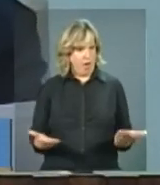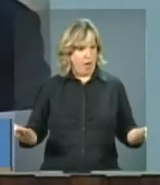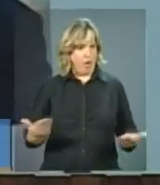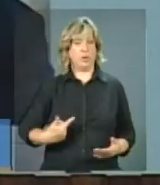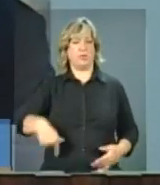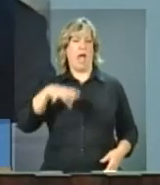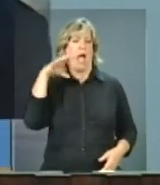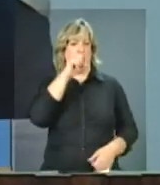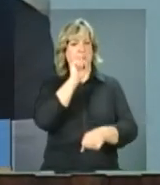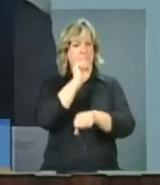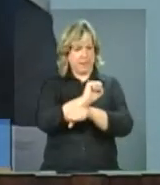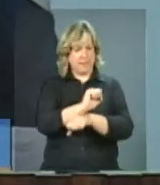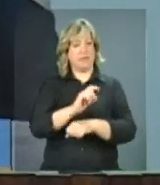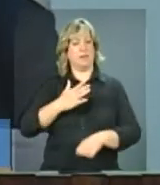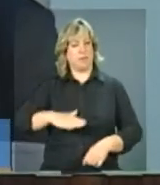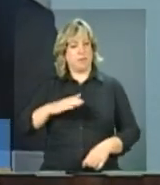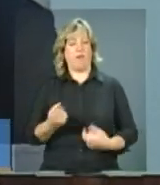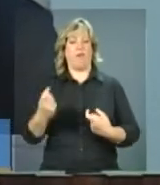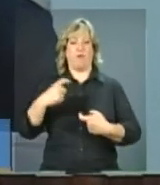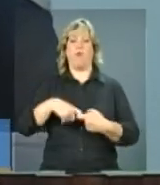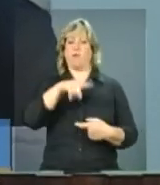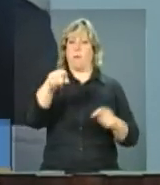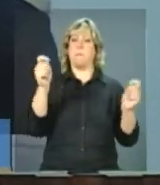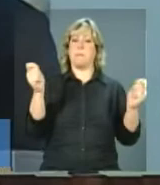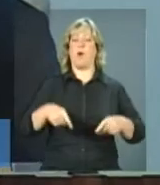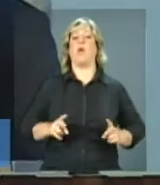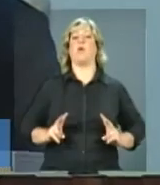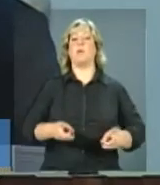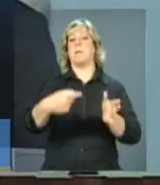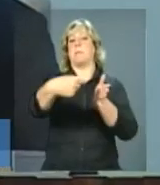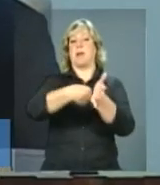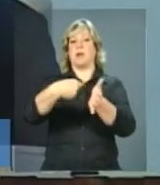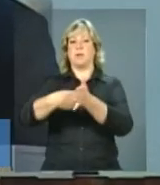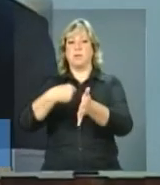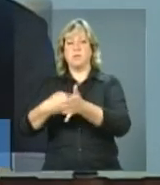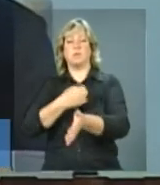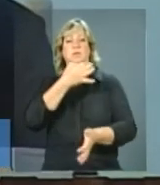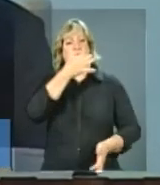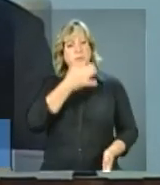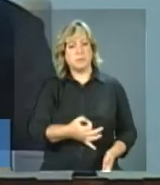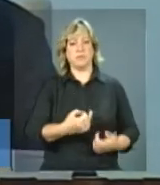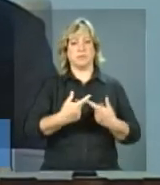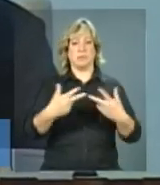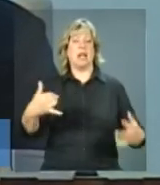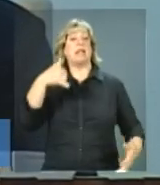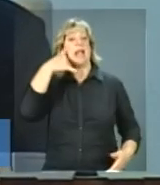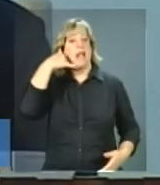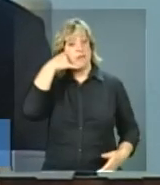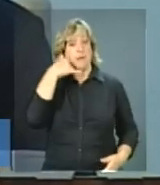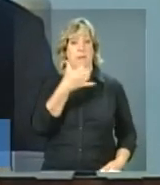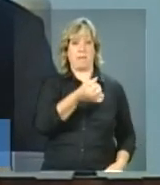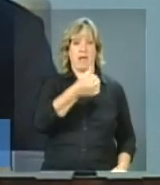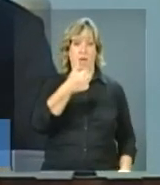a um rápido intervalo, você pode continuar com perguntas e sugestões pelo telefone